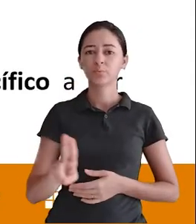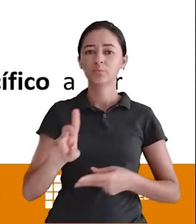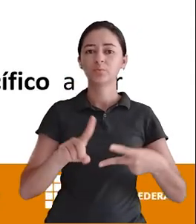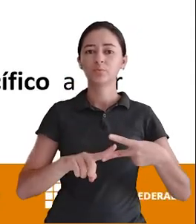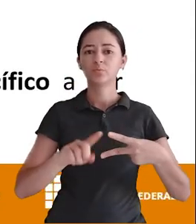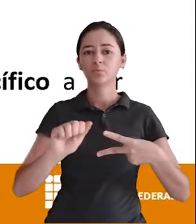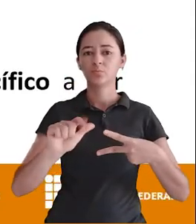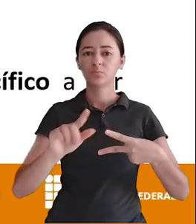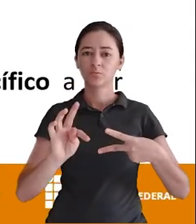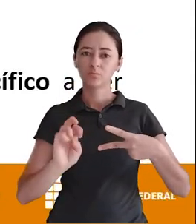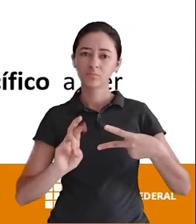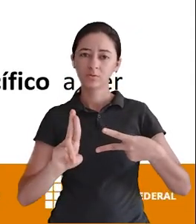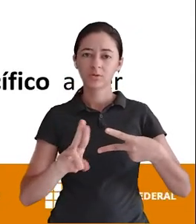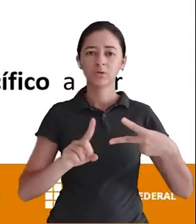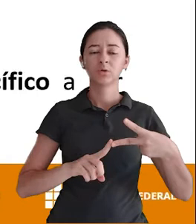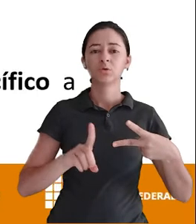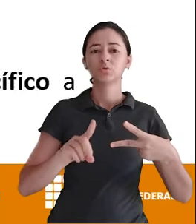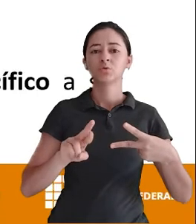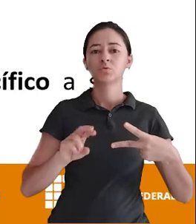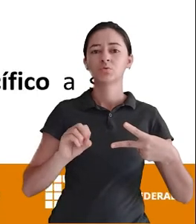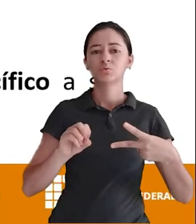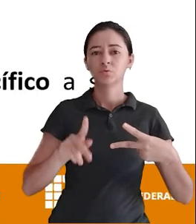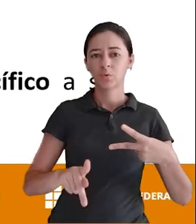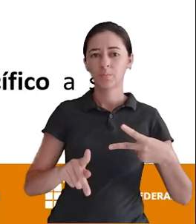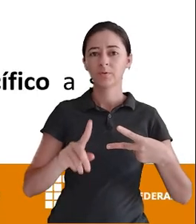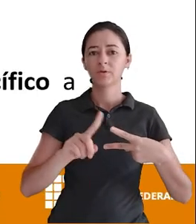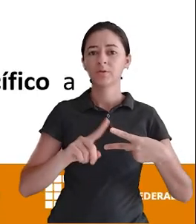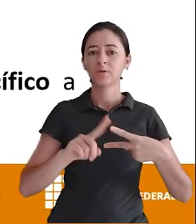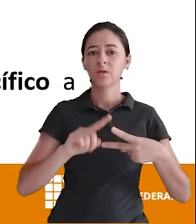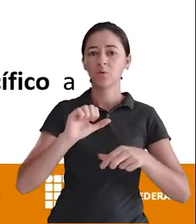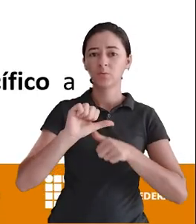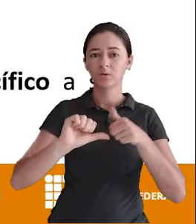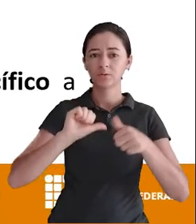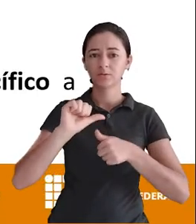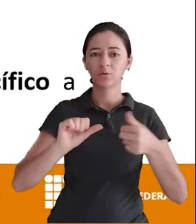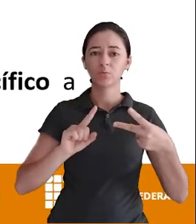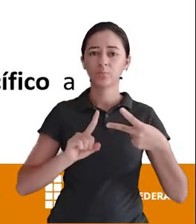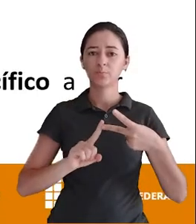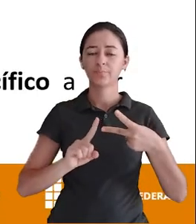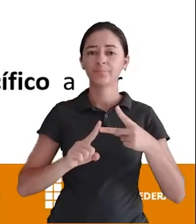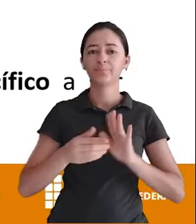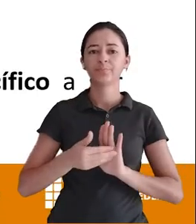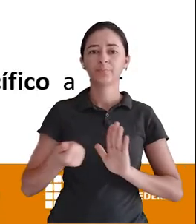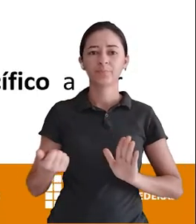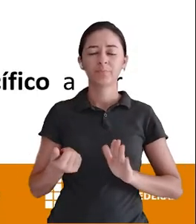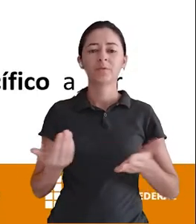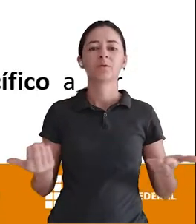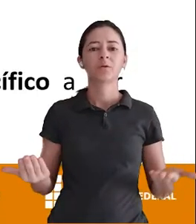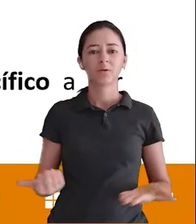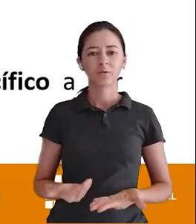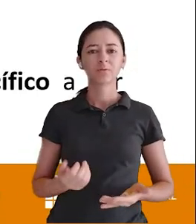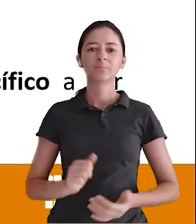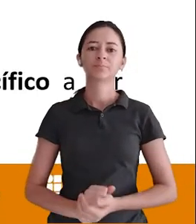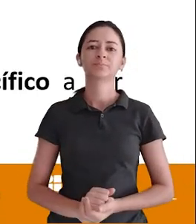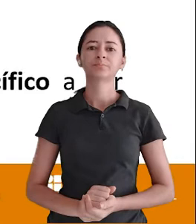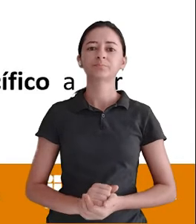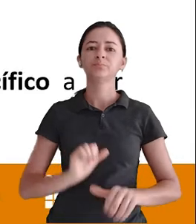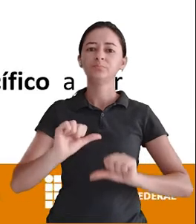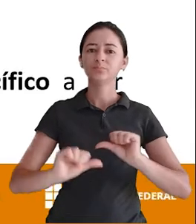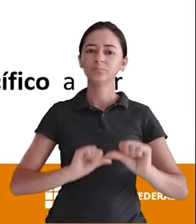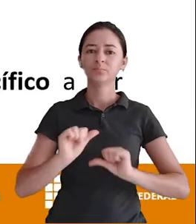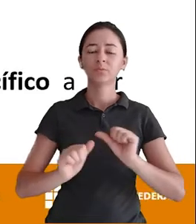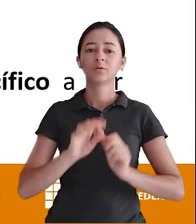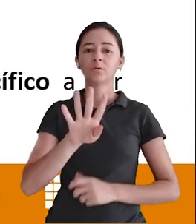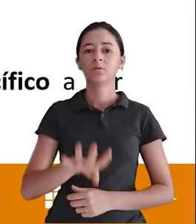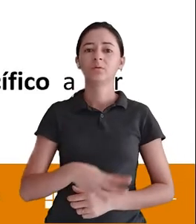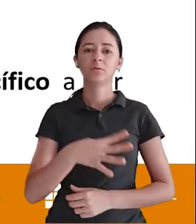pessoal? Beleza? Muito bem Está abrindo esse parênteses Eu acho muito importante A ressaltar isso Então beleza Com ALTER TABLE Eu consigo adicionar Um